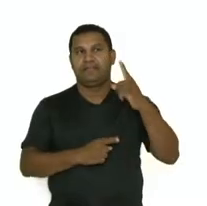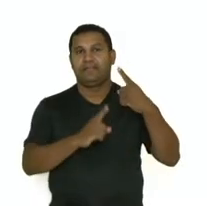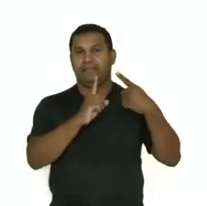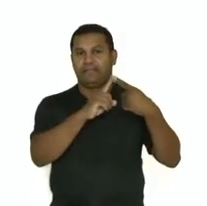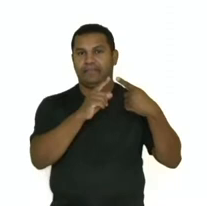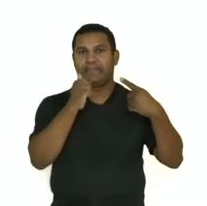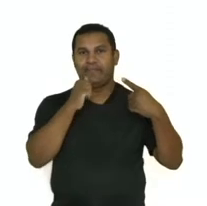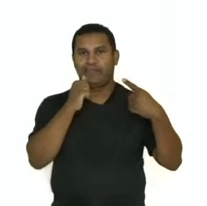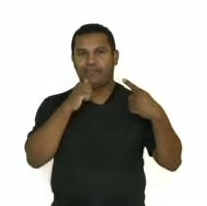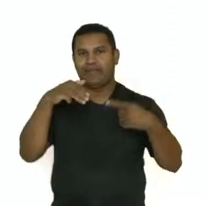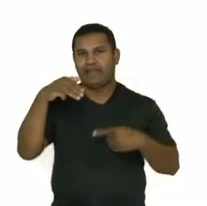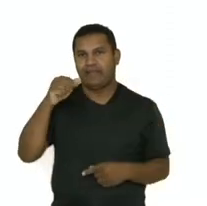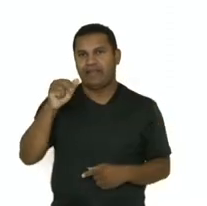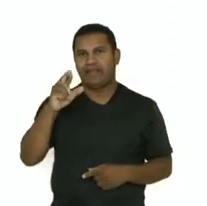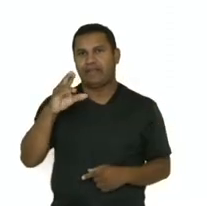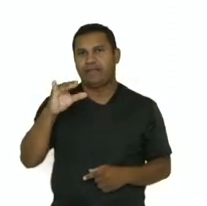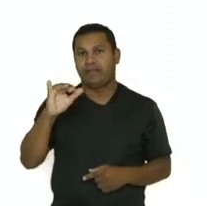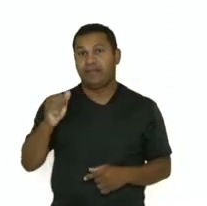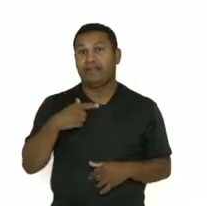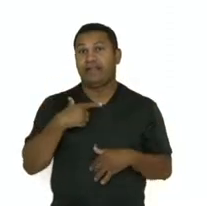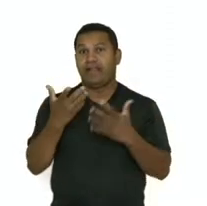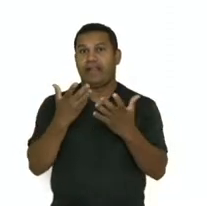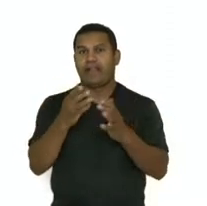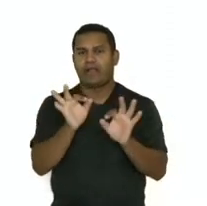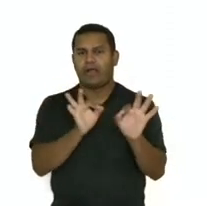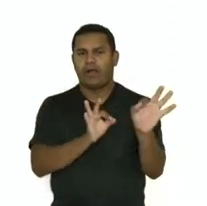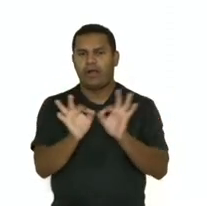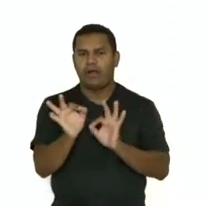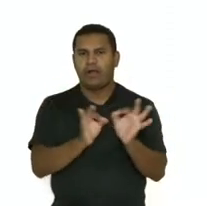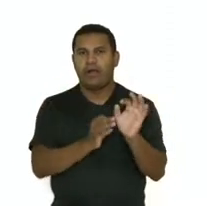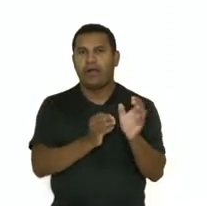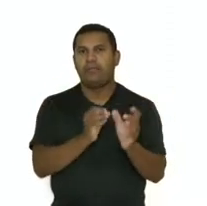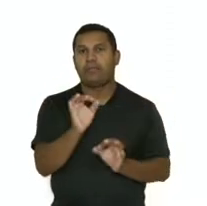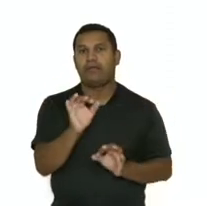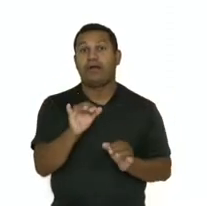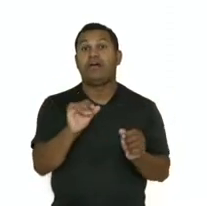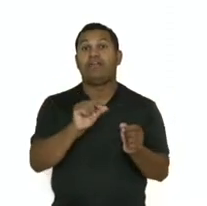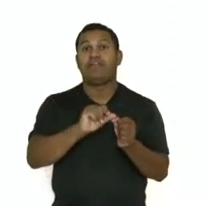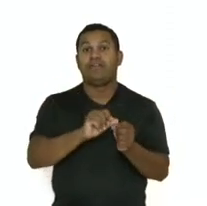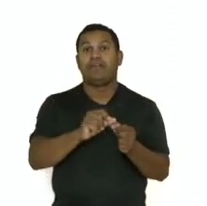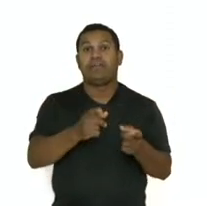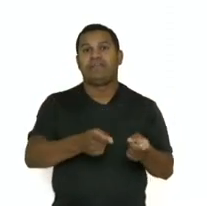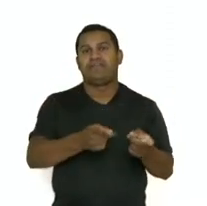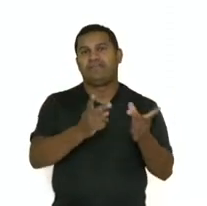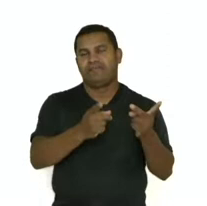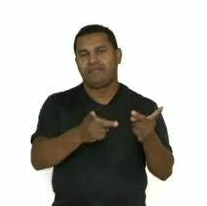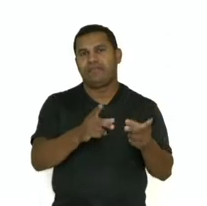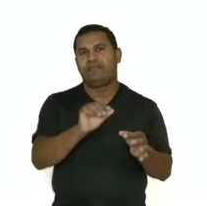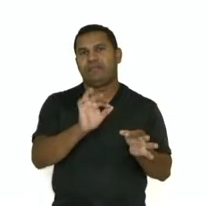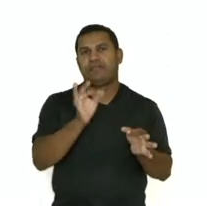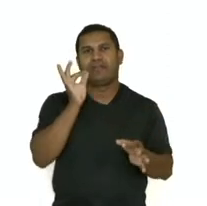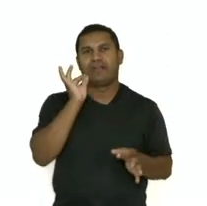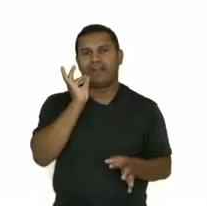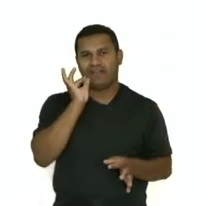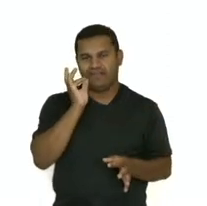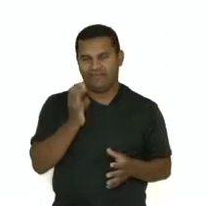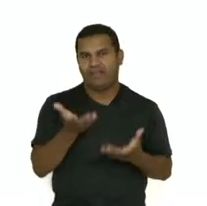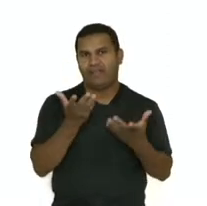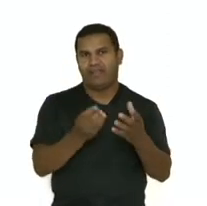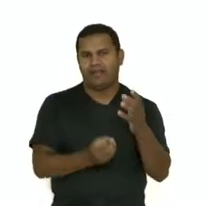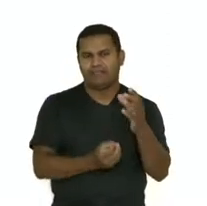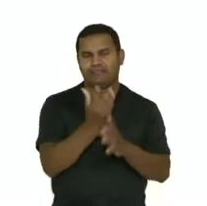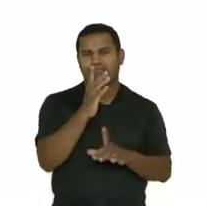negócio, então ela vai ser empreendedora, gente. Sempre foi uma apreciadora de cafés e pretende abrir um café,